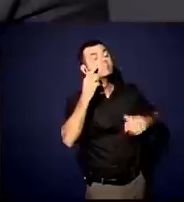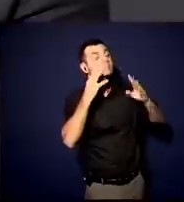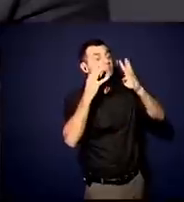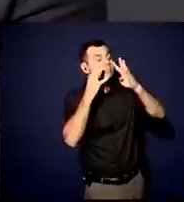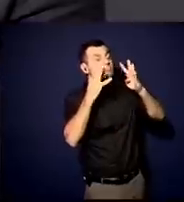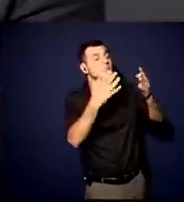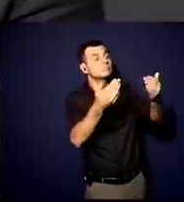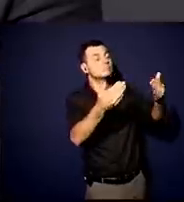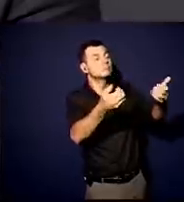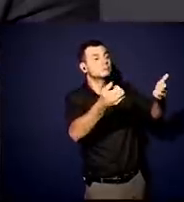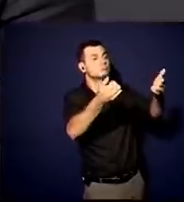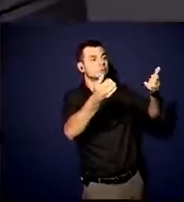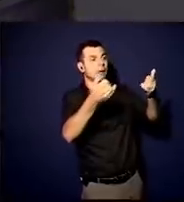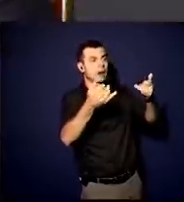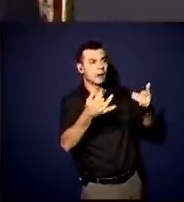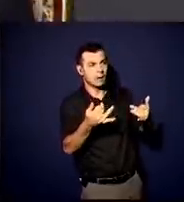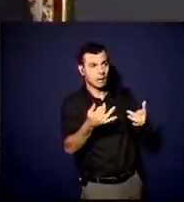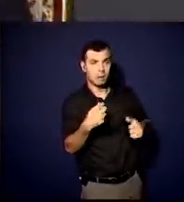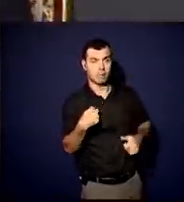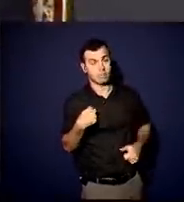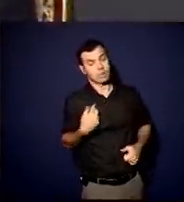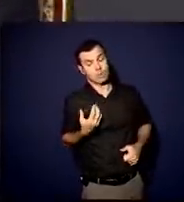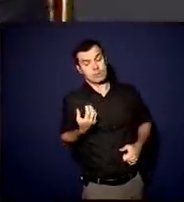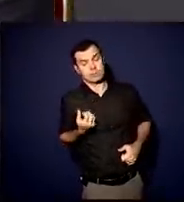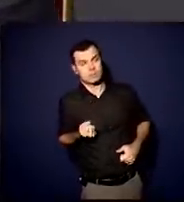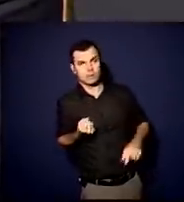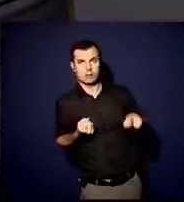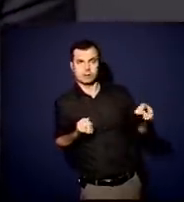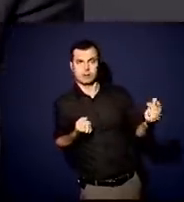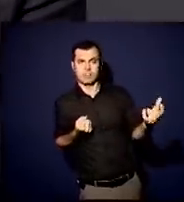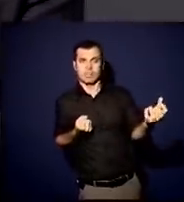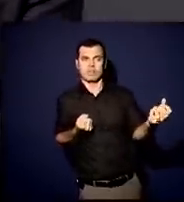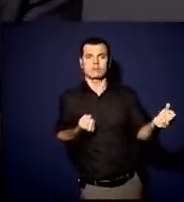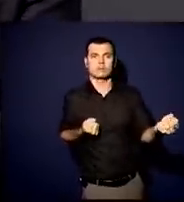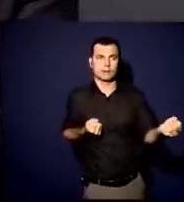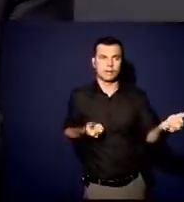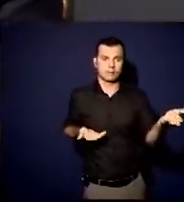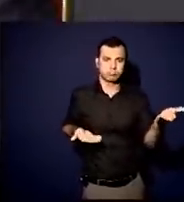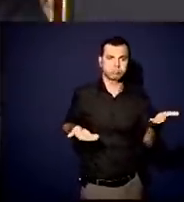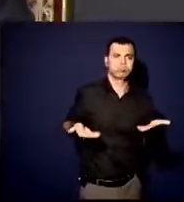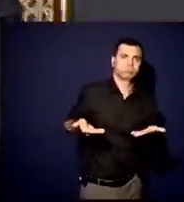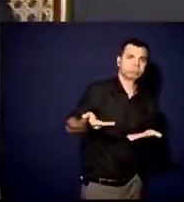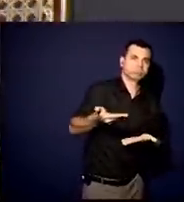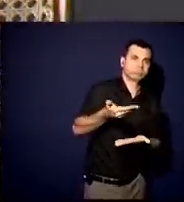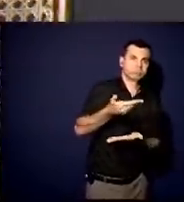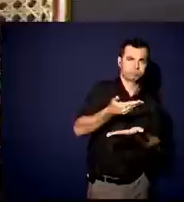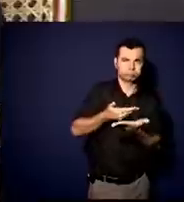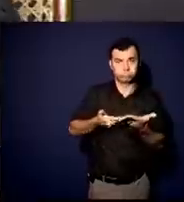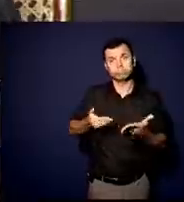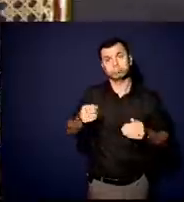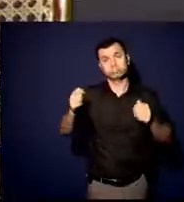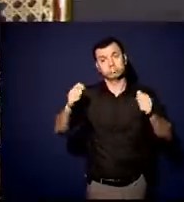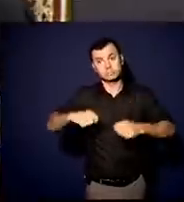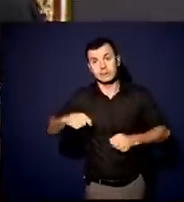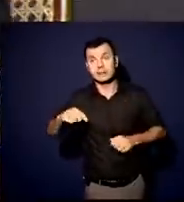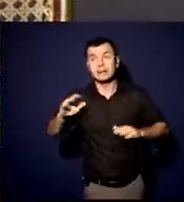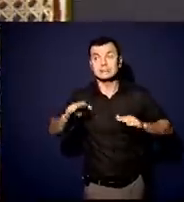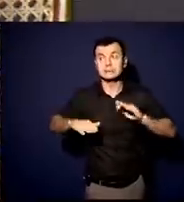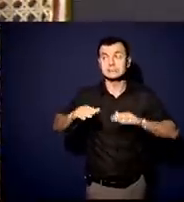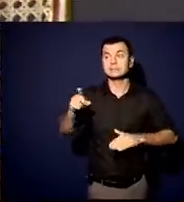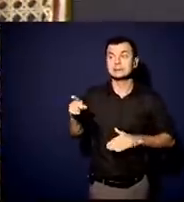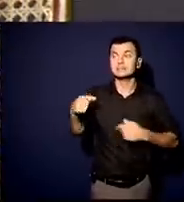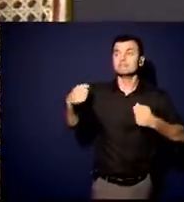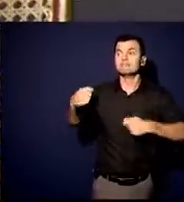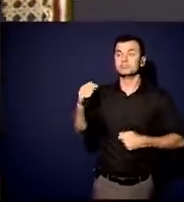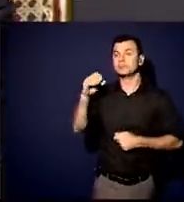agenda, fazer concessões, a agenda do outro para poder fazer prosperar uma agenda nossa que é mais prioritária e, com isso, ir